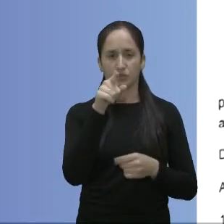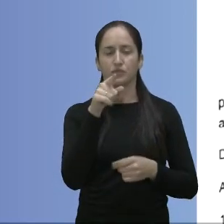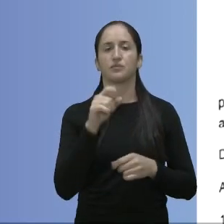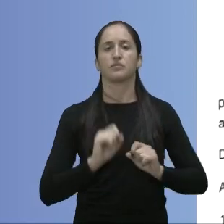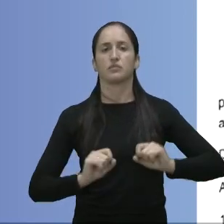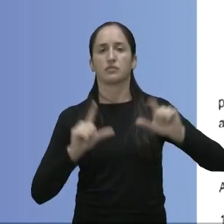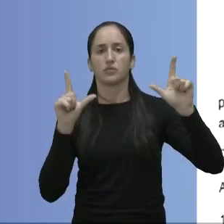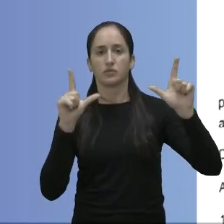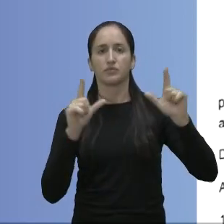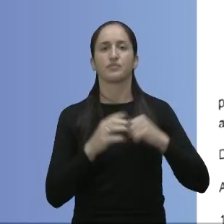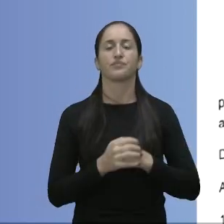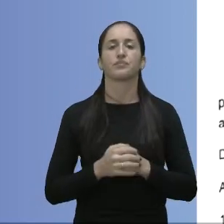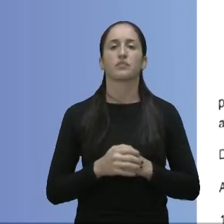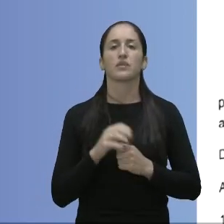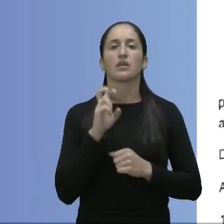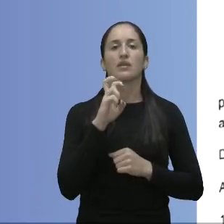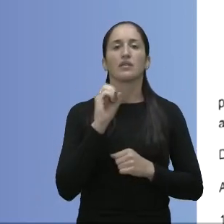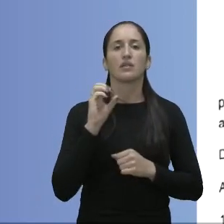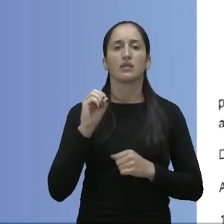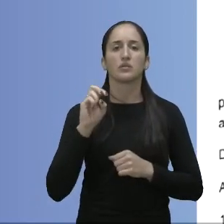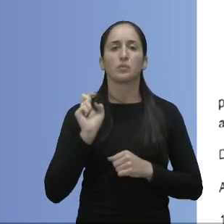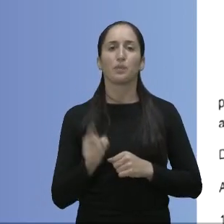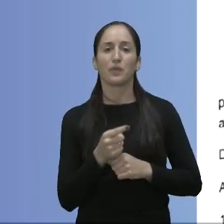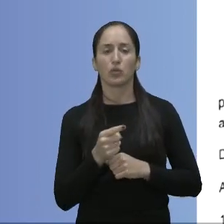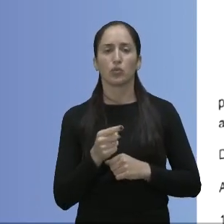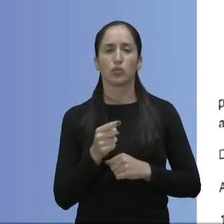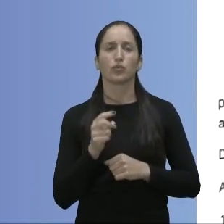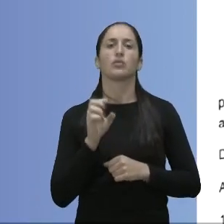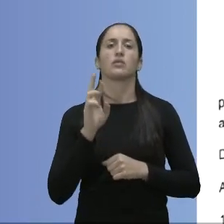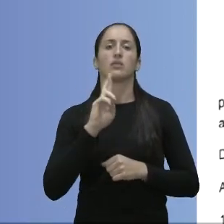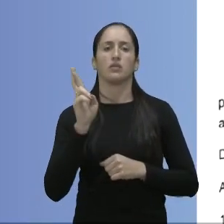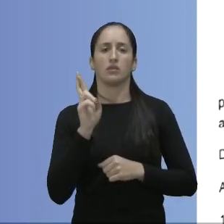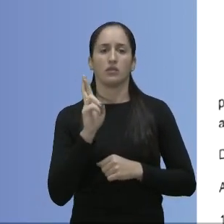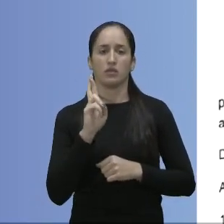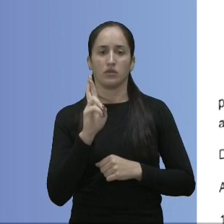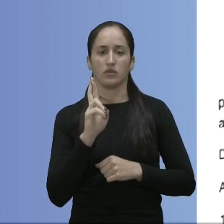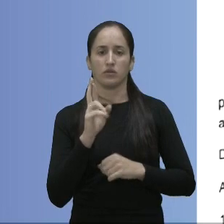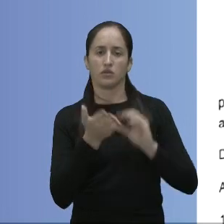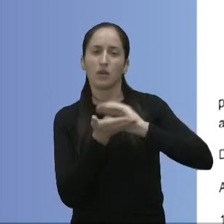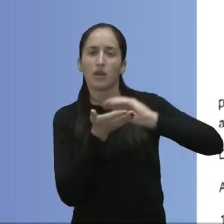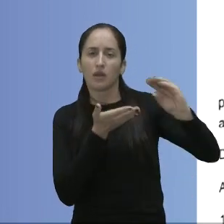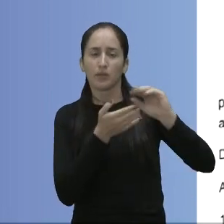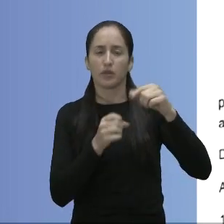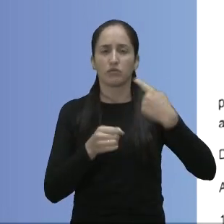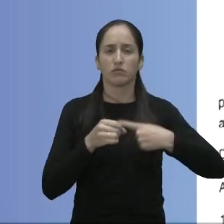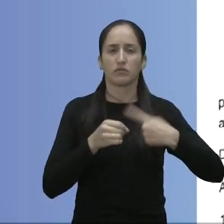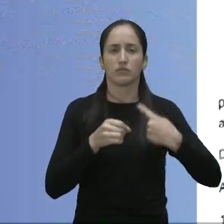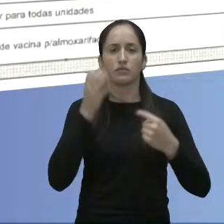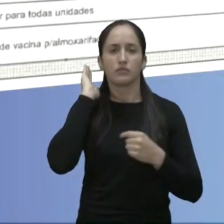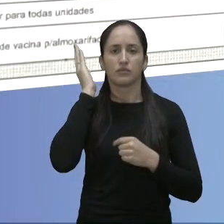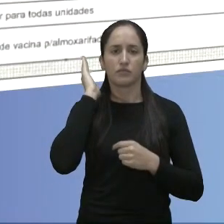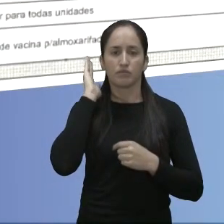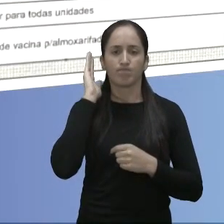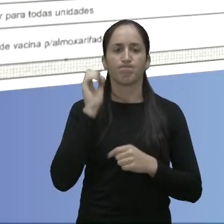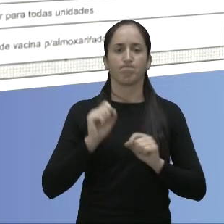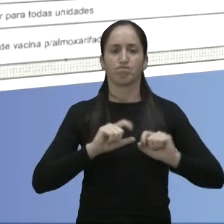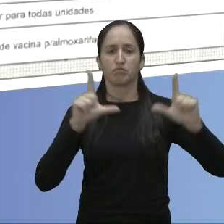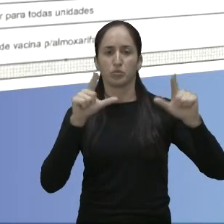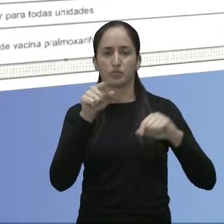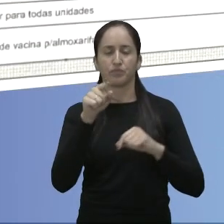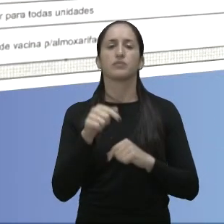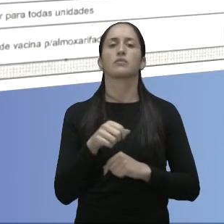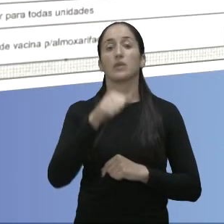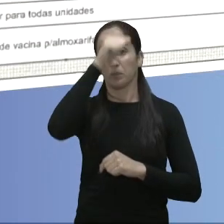mil reais do ex-deputado Guilherme Mussi, que encaminhou para esta cidade. Então aí está, o prefeito